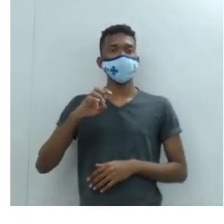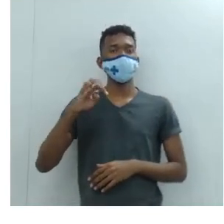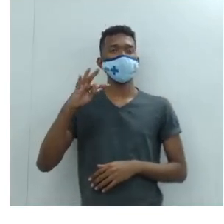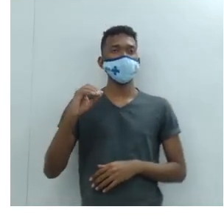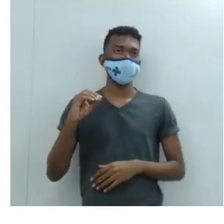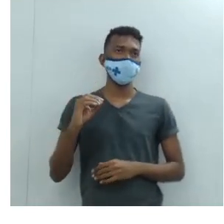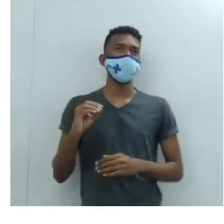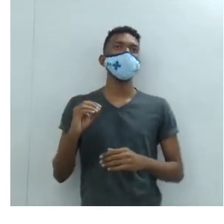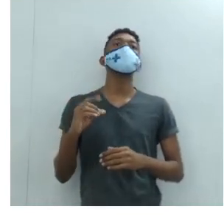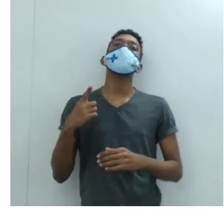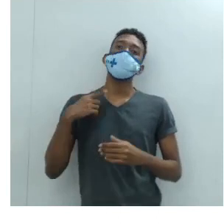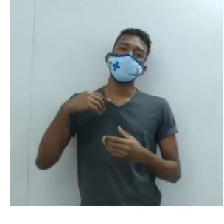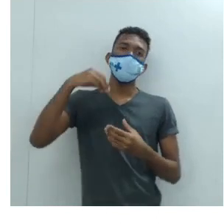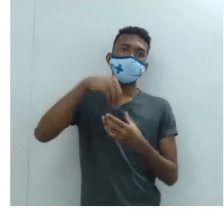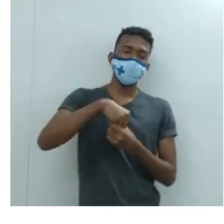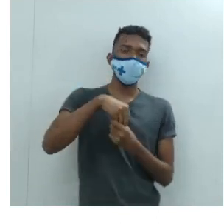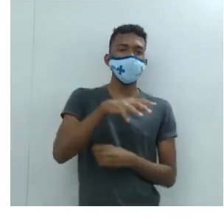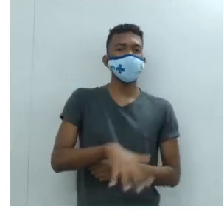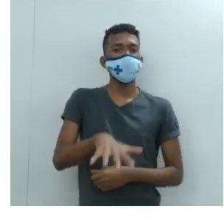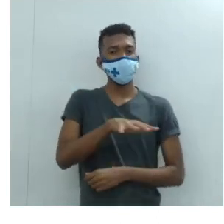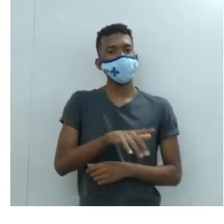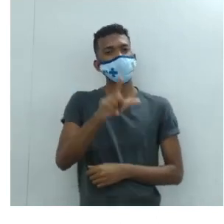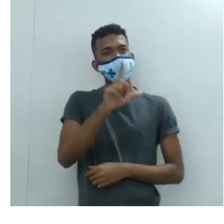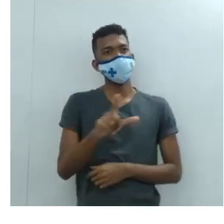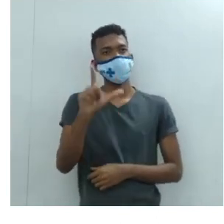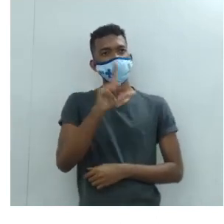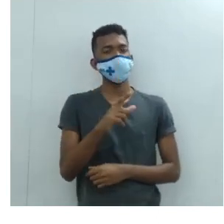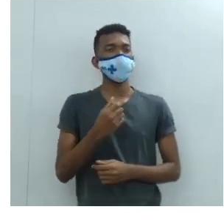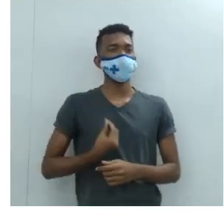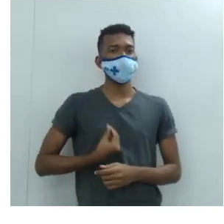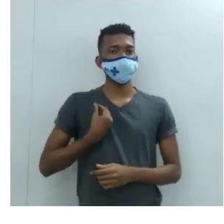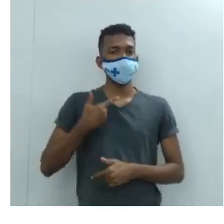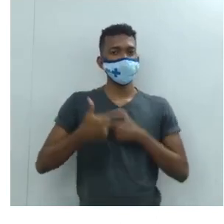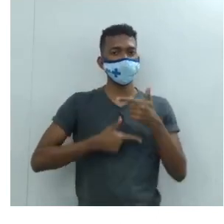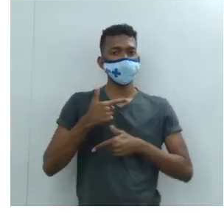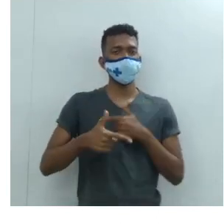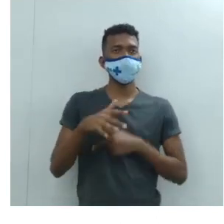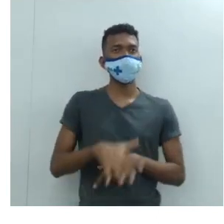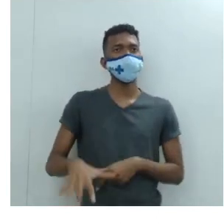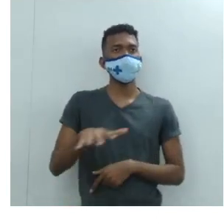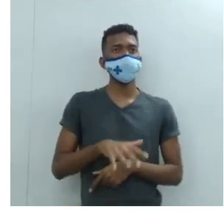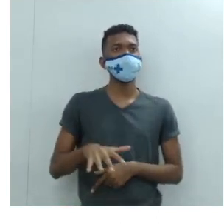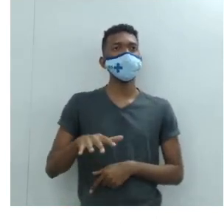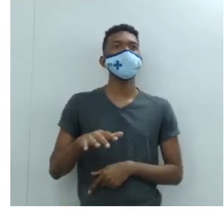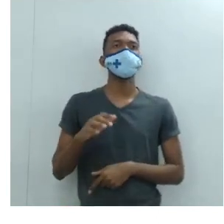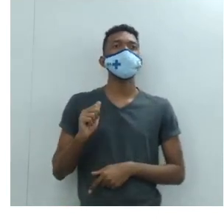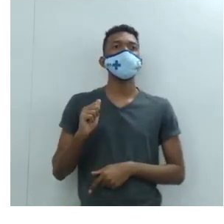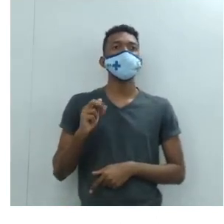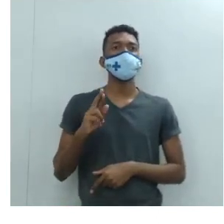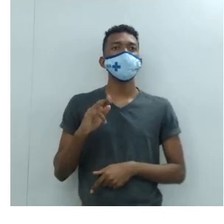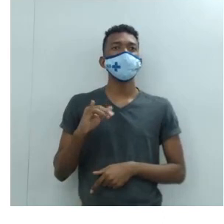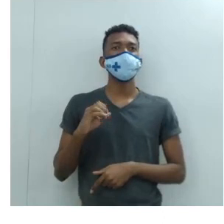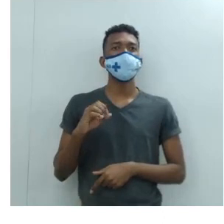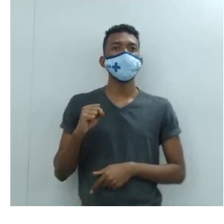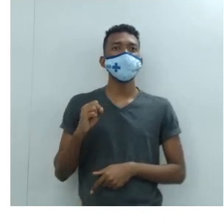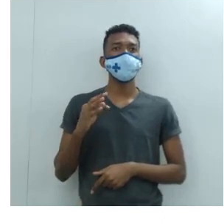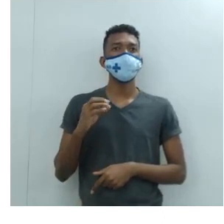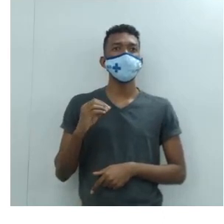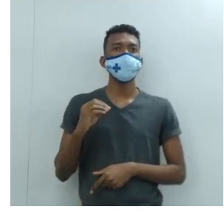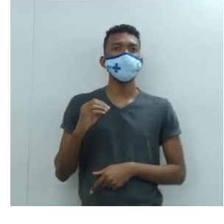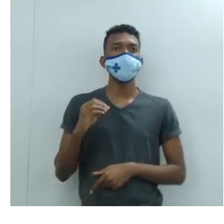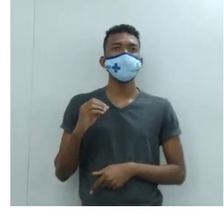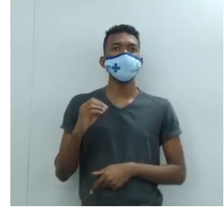nós vamos ter na literatura, atuaram Ludovico Ariosto Torcato,